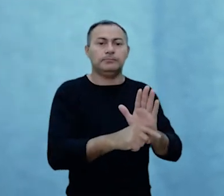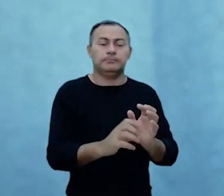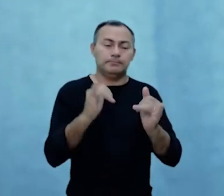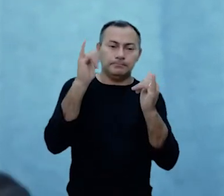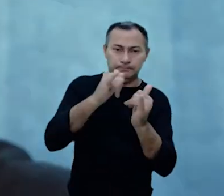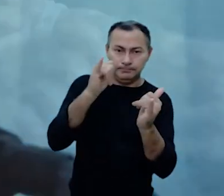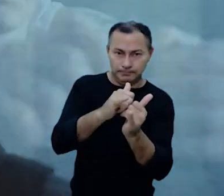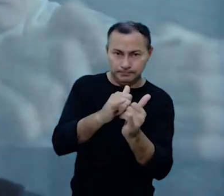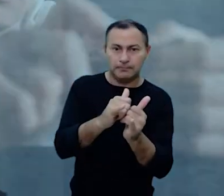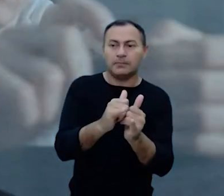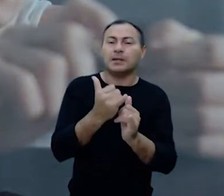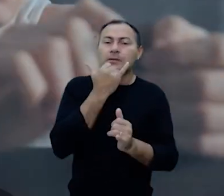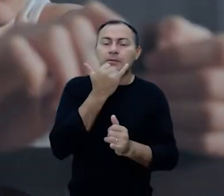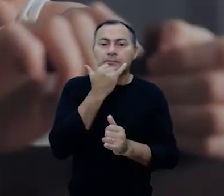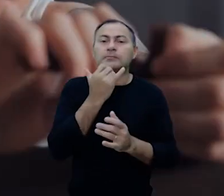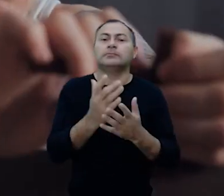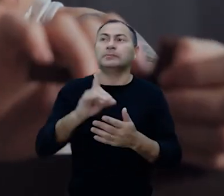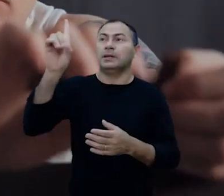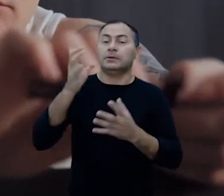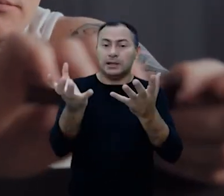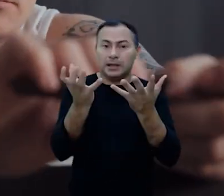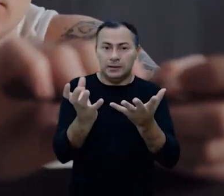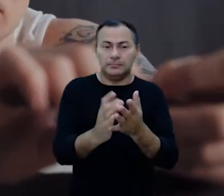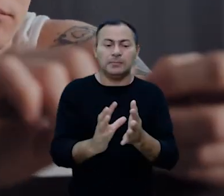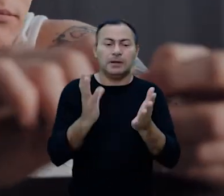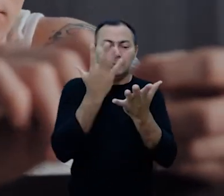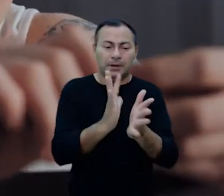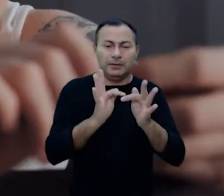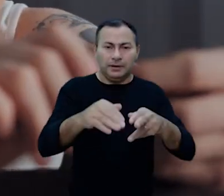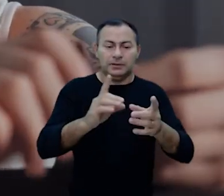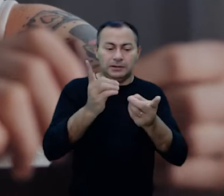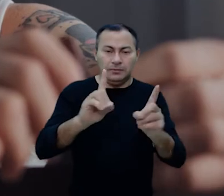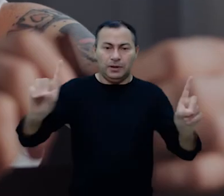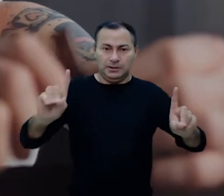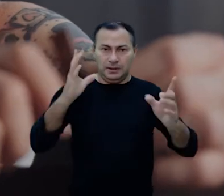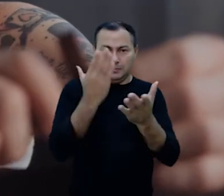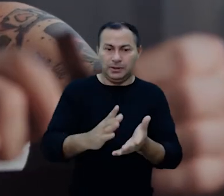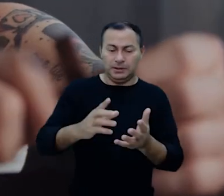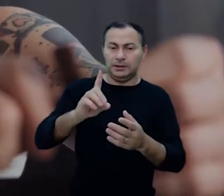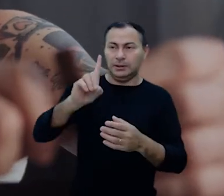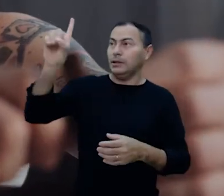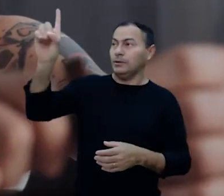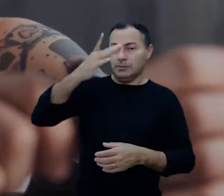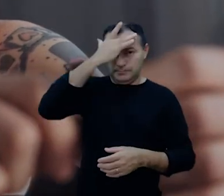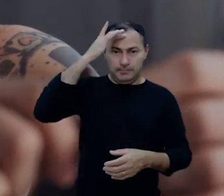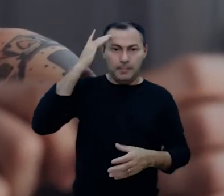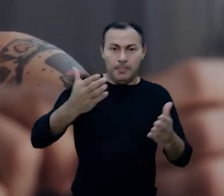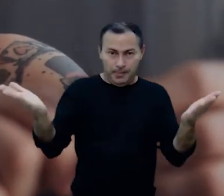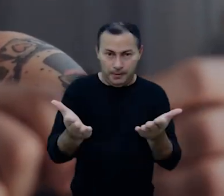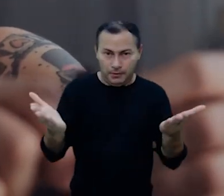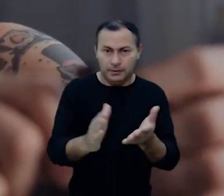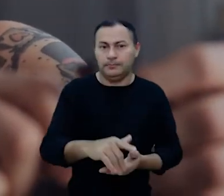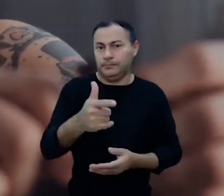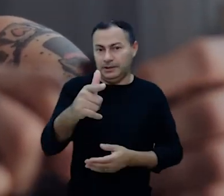para reconciliá-lo e redimí-lo. Deus queria pôr um fim nesse divórcio entre Deus e o homem.